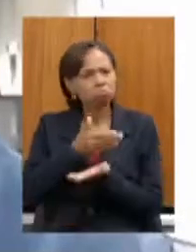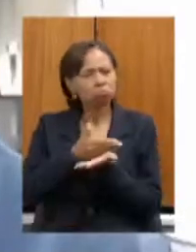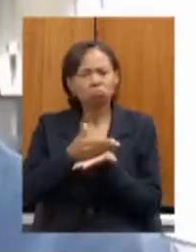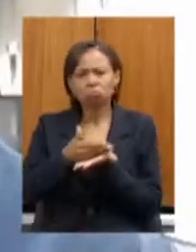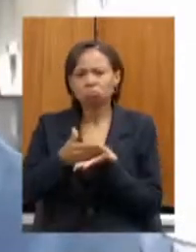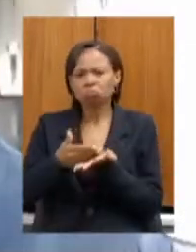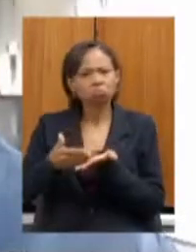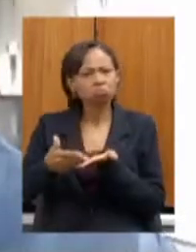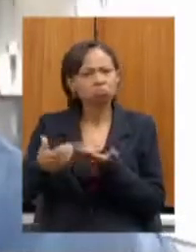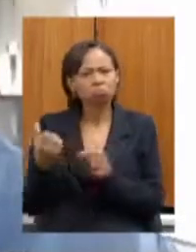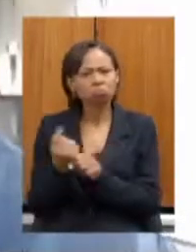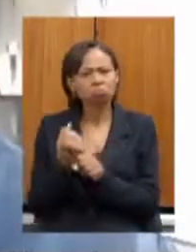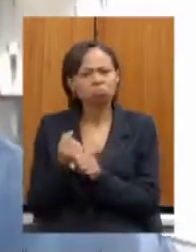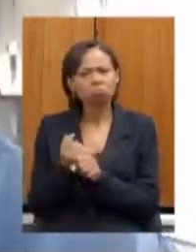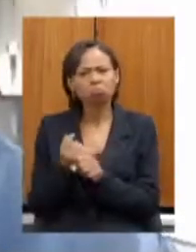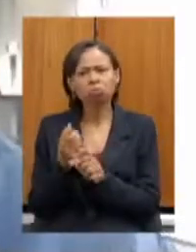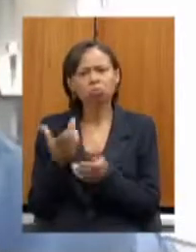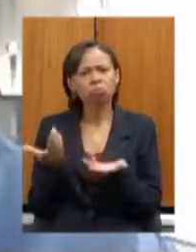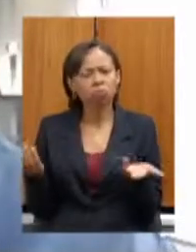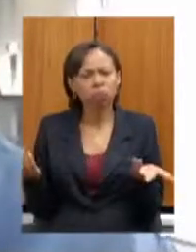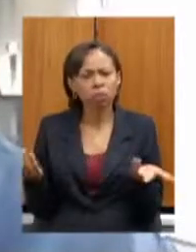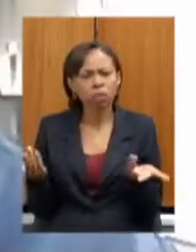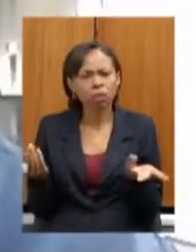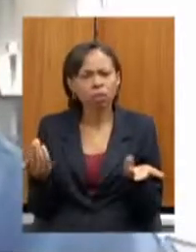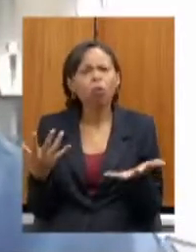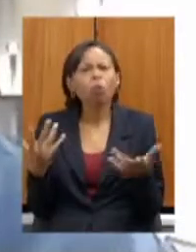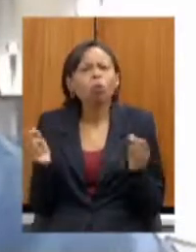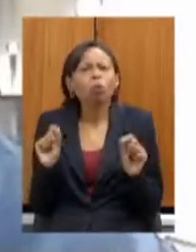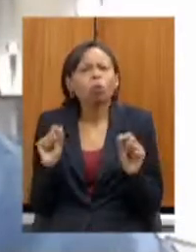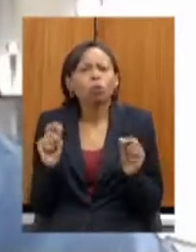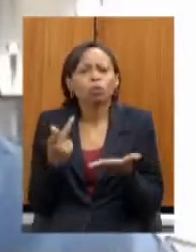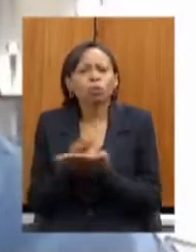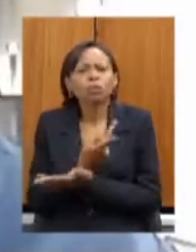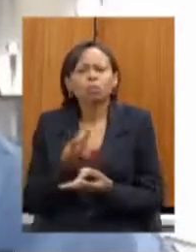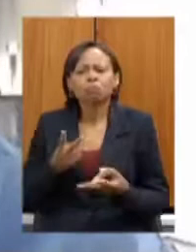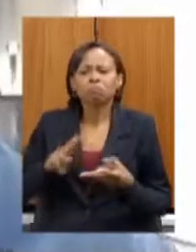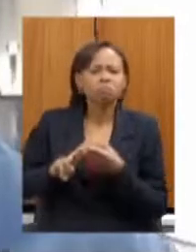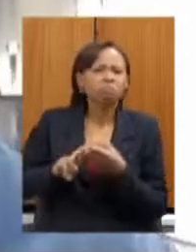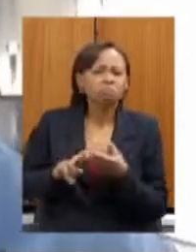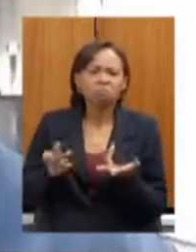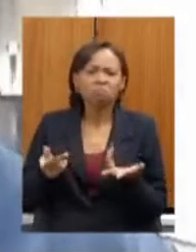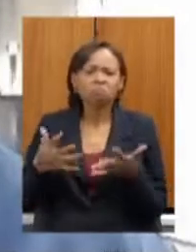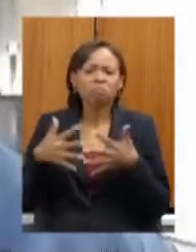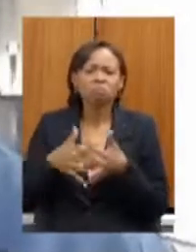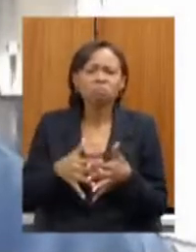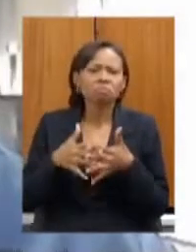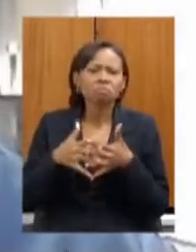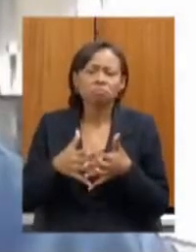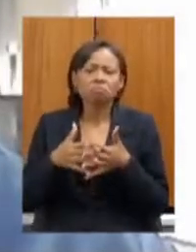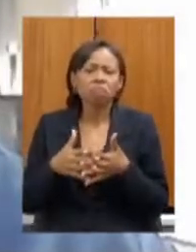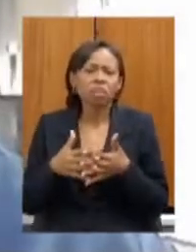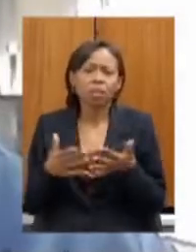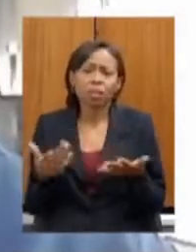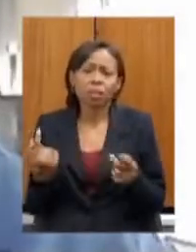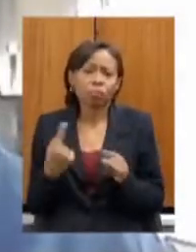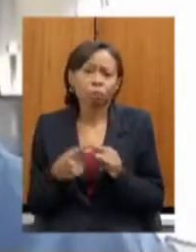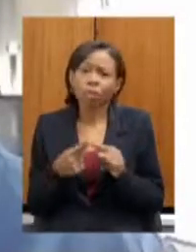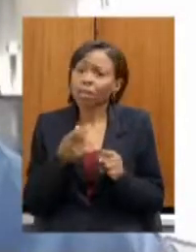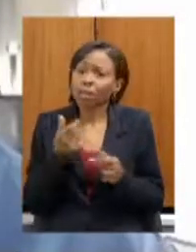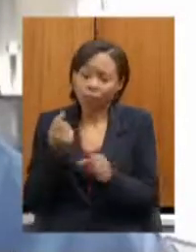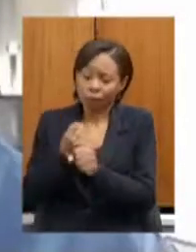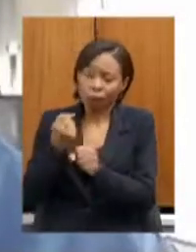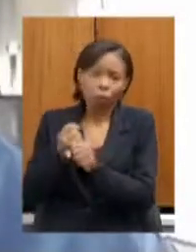quais são os atuais entraves dessa iniciativa de começar essa obra,